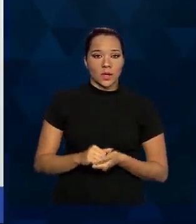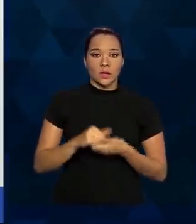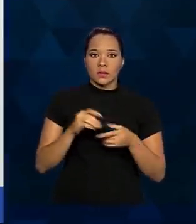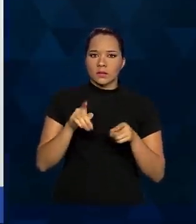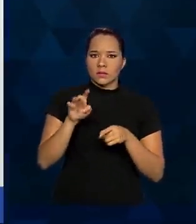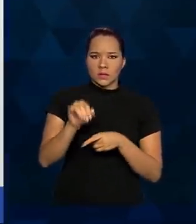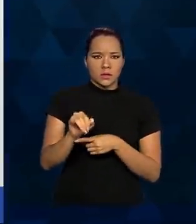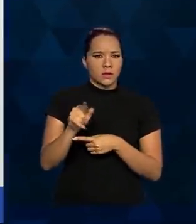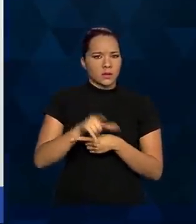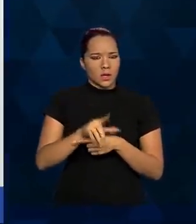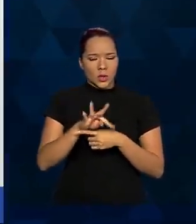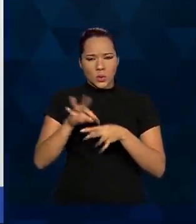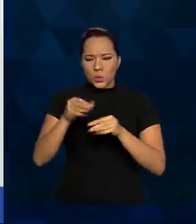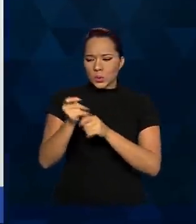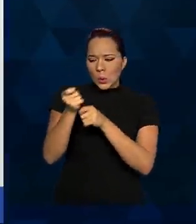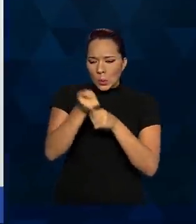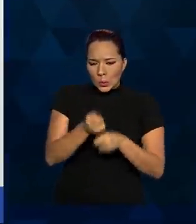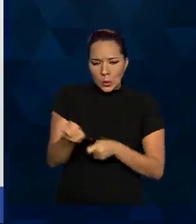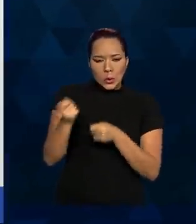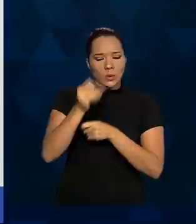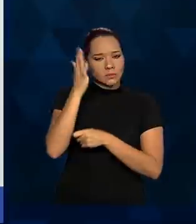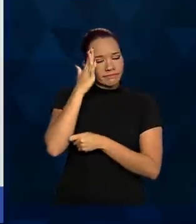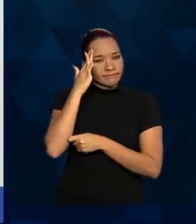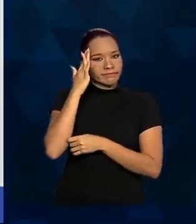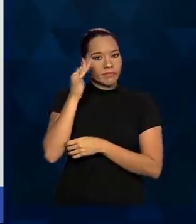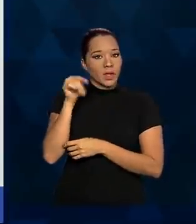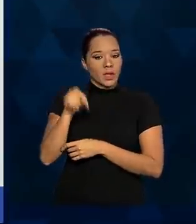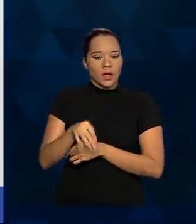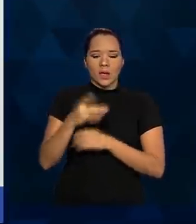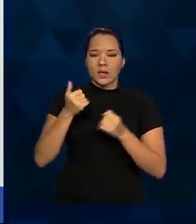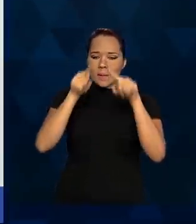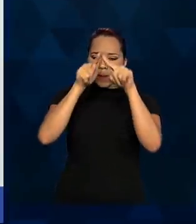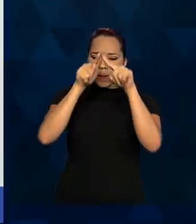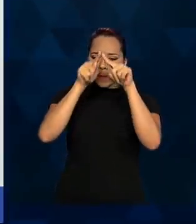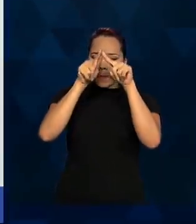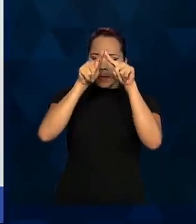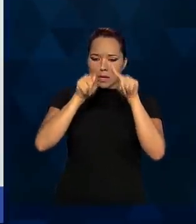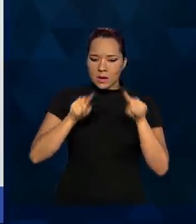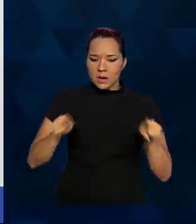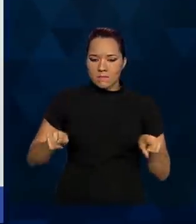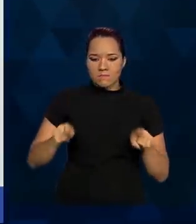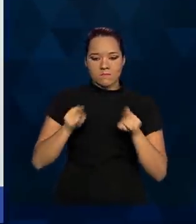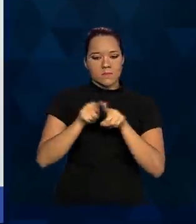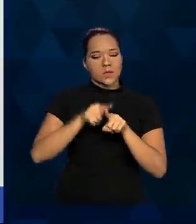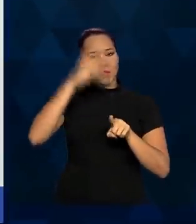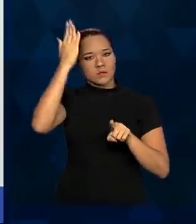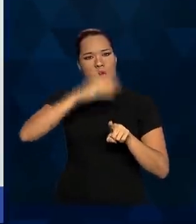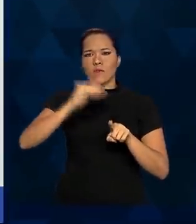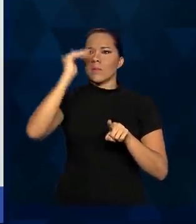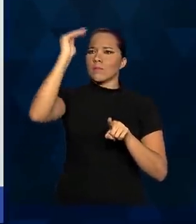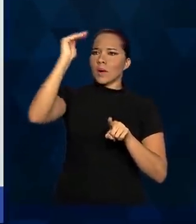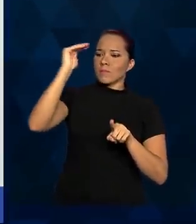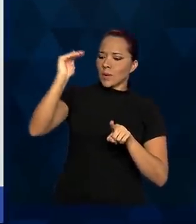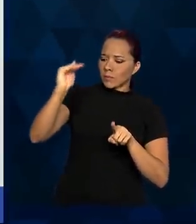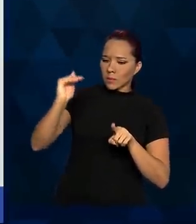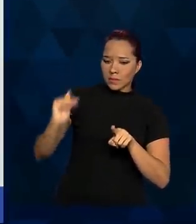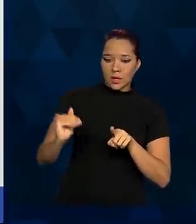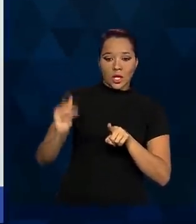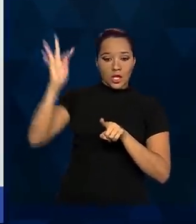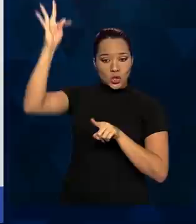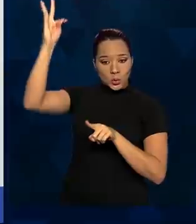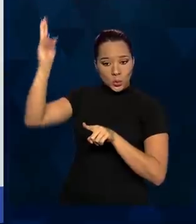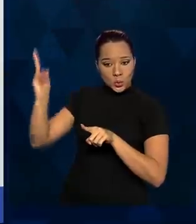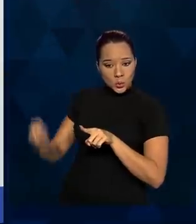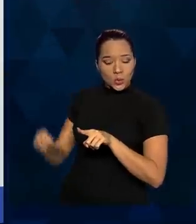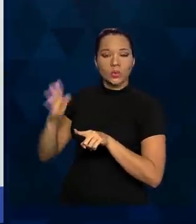mascarados, controlados, enfim. É uma pirâmide de evidência. Tudo isso é evidência científica, tudo